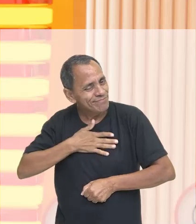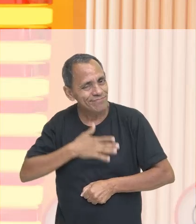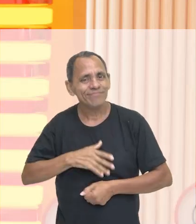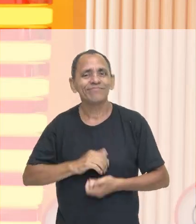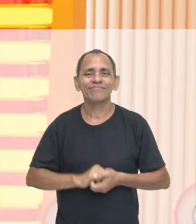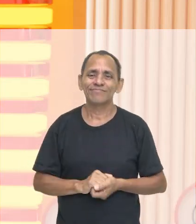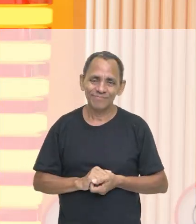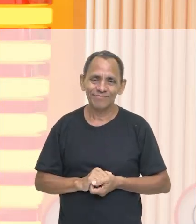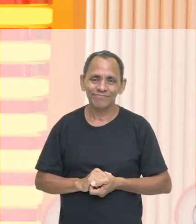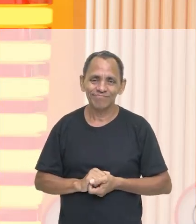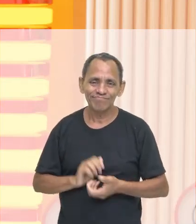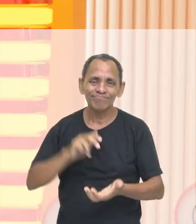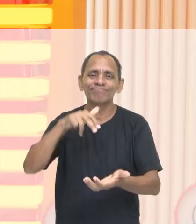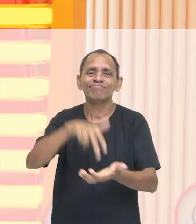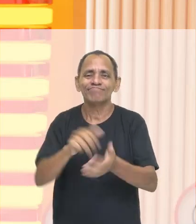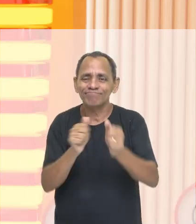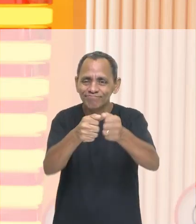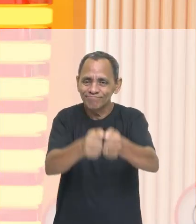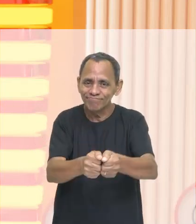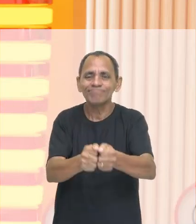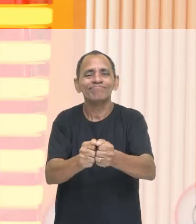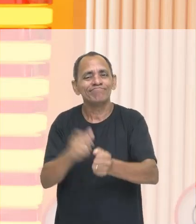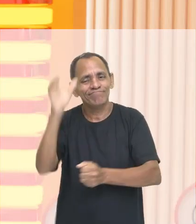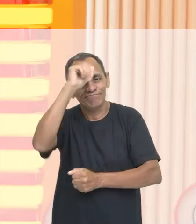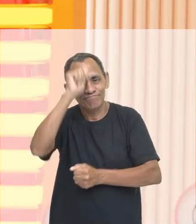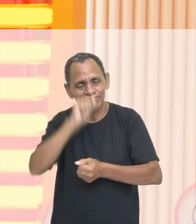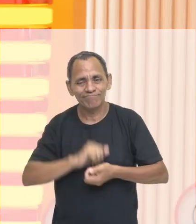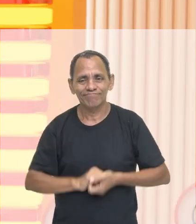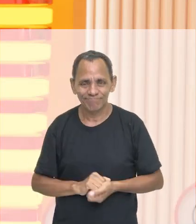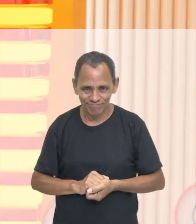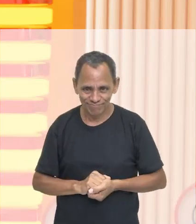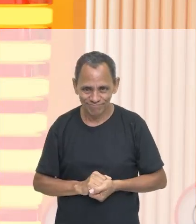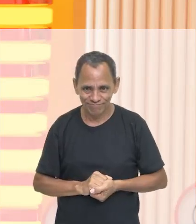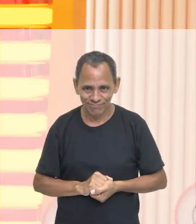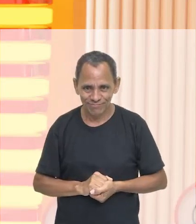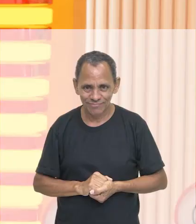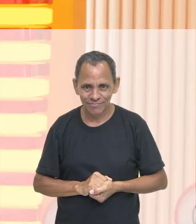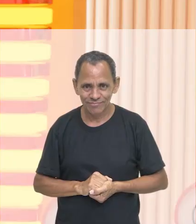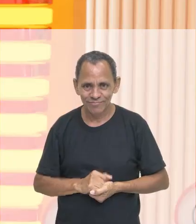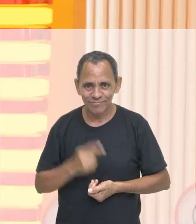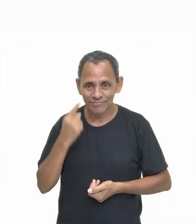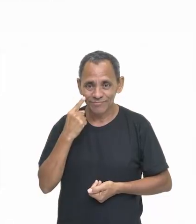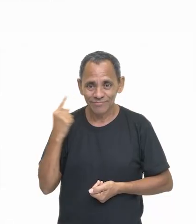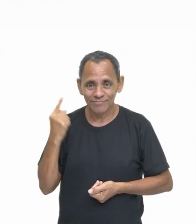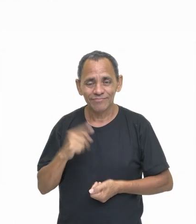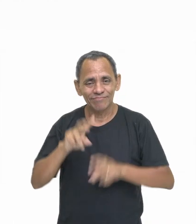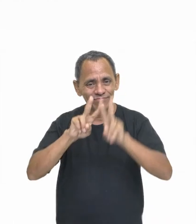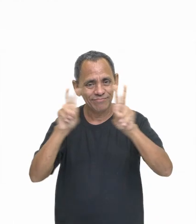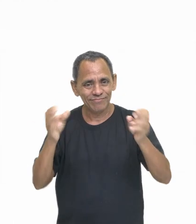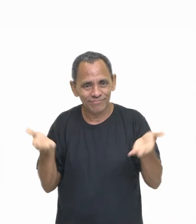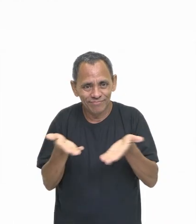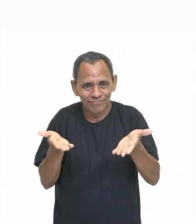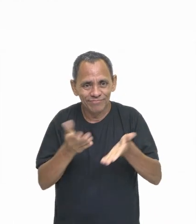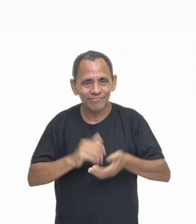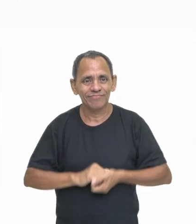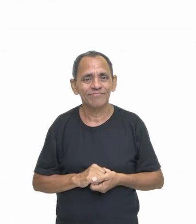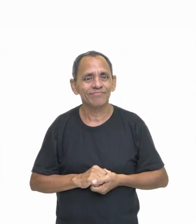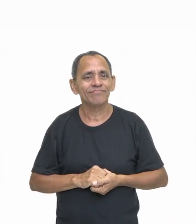enorme estar aqui com vocês para a gente continuar aprendendo bastante. E quer ver comigo o que a gente vai verificar na aula de